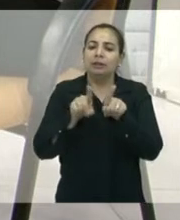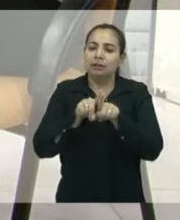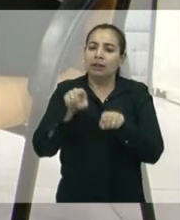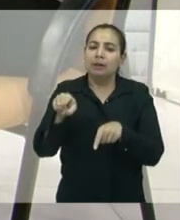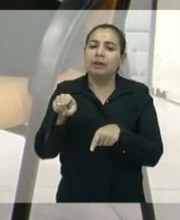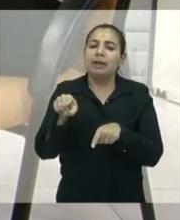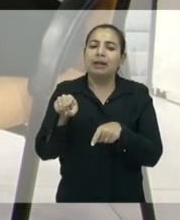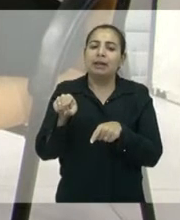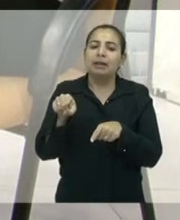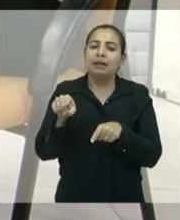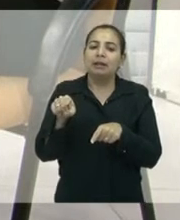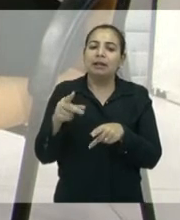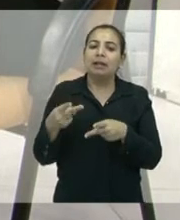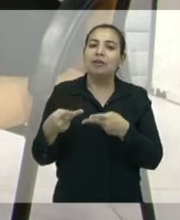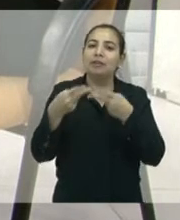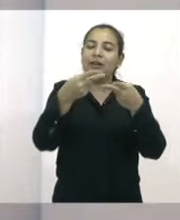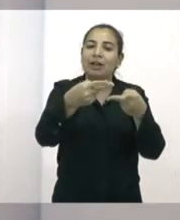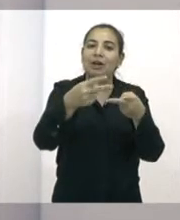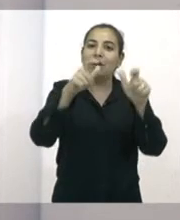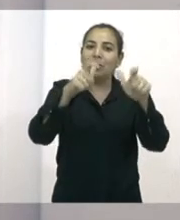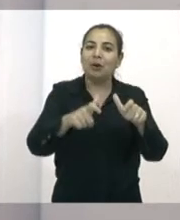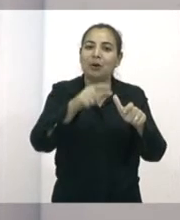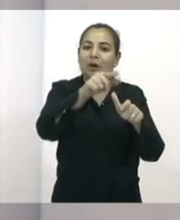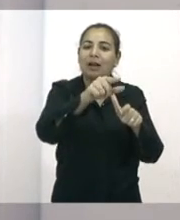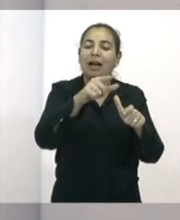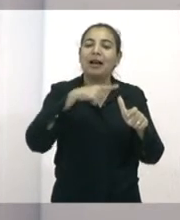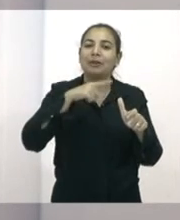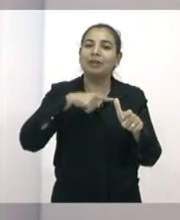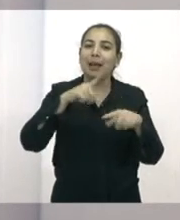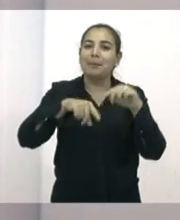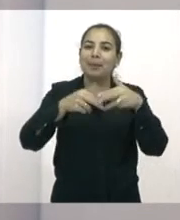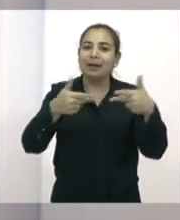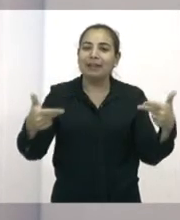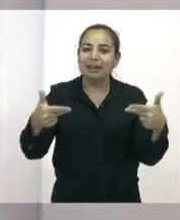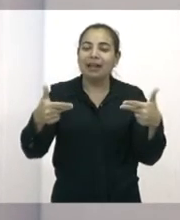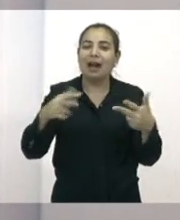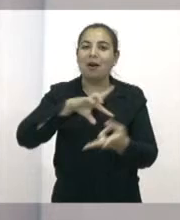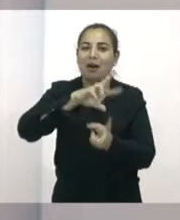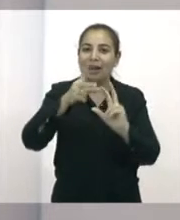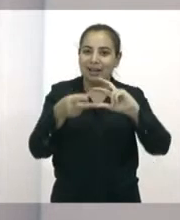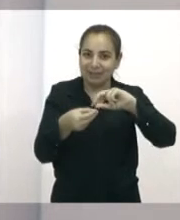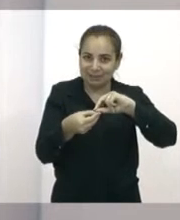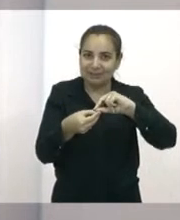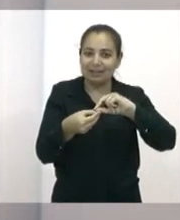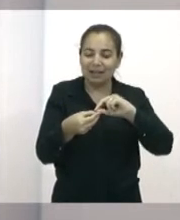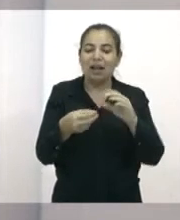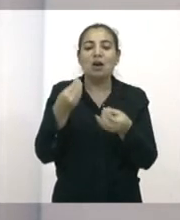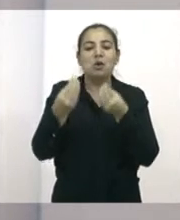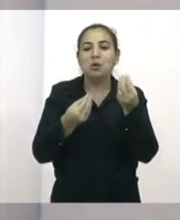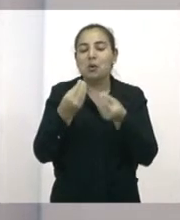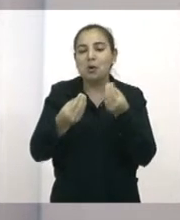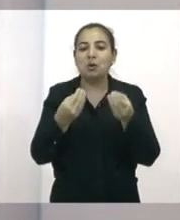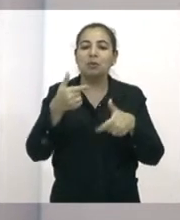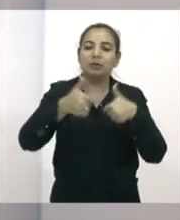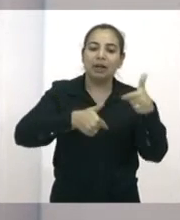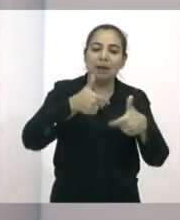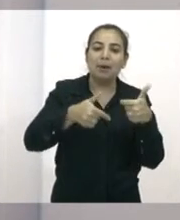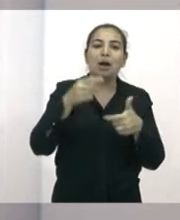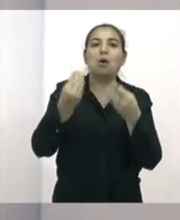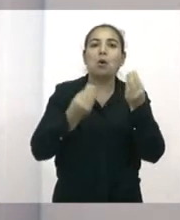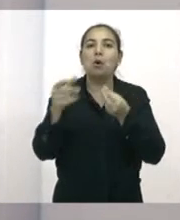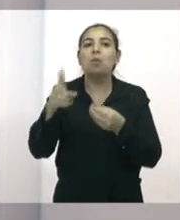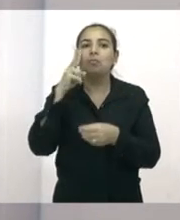galpões de materiais recicláveis aqui na cidade de Fortaleza. Eu queria que a senhora falasse sobre as condições de trabalho, sobre como a senhora encontrou.